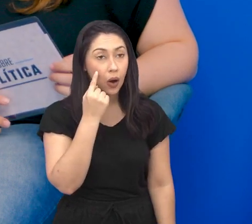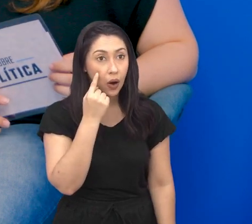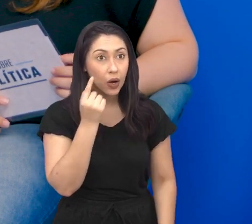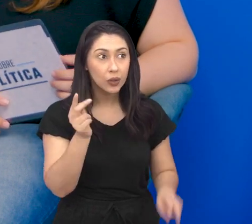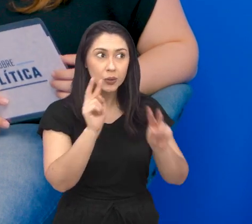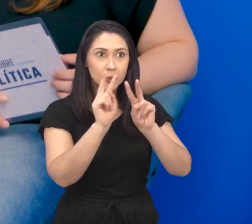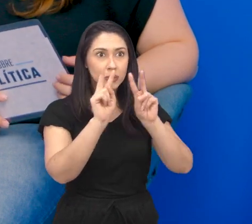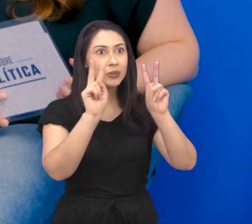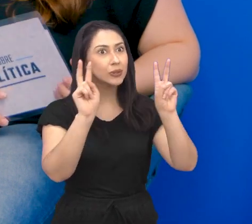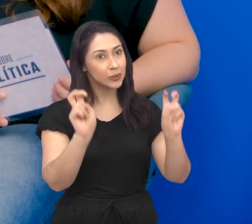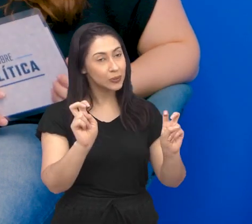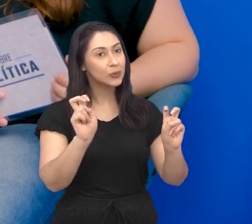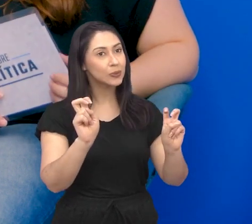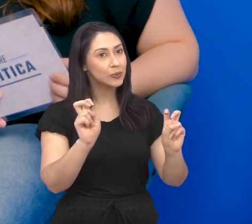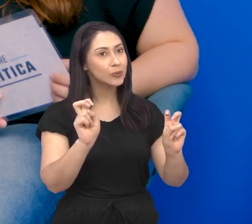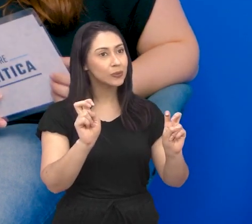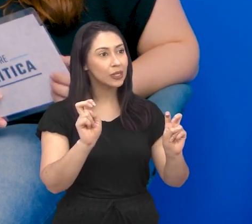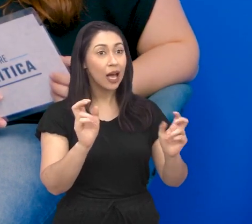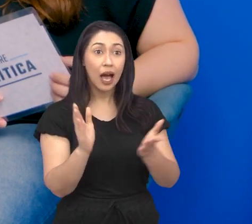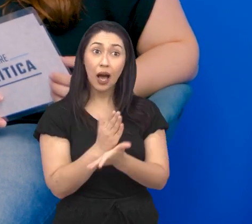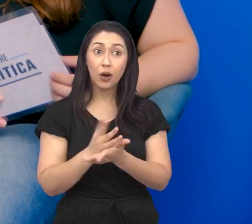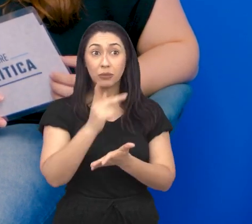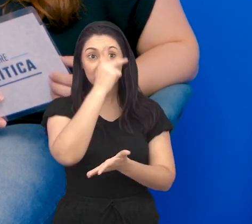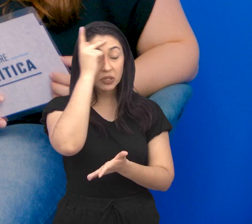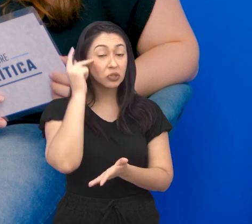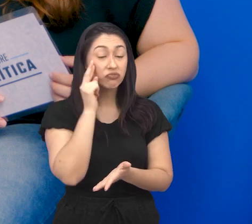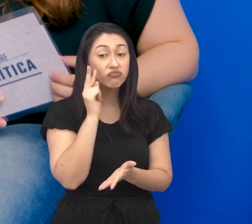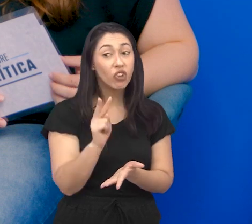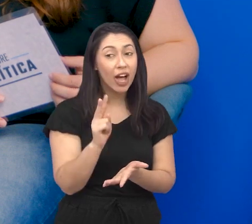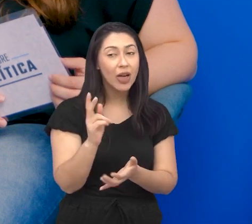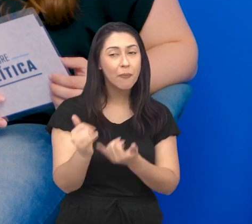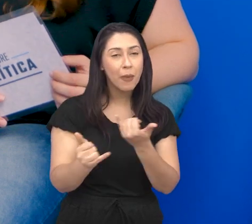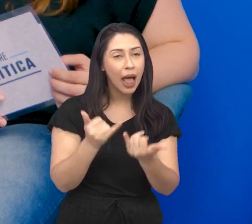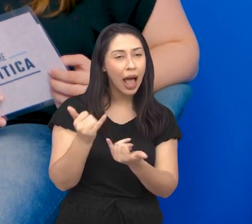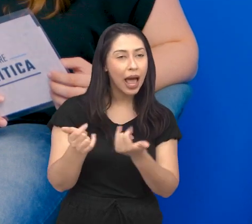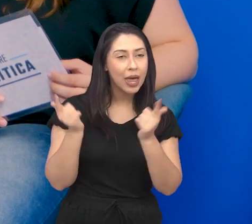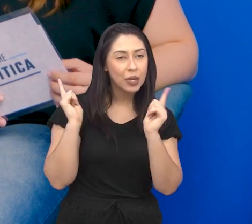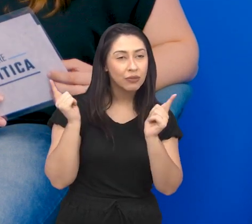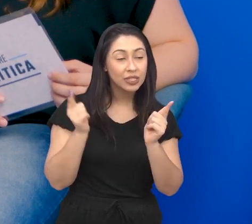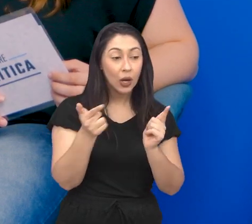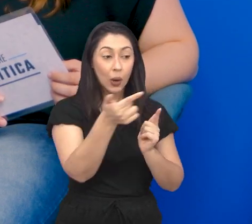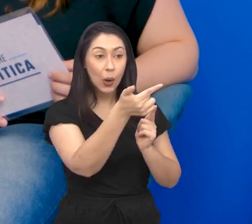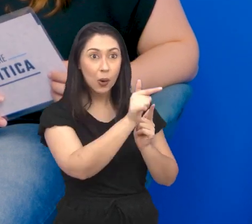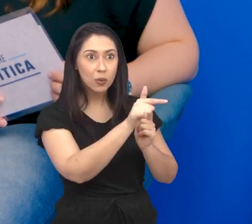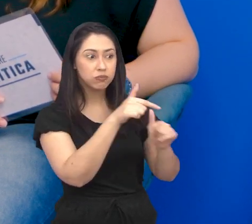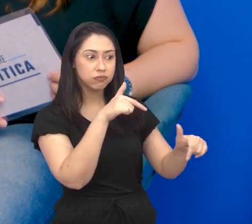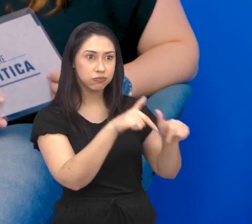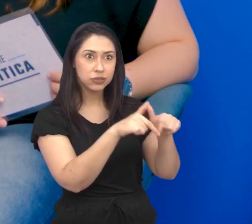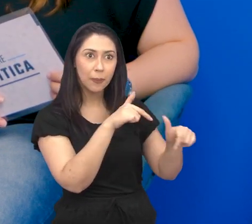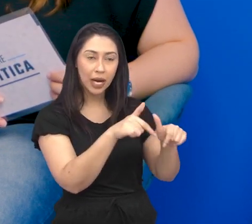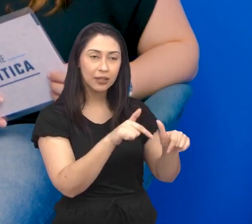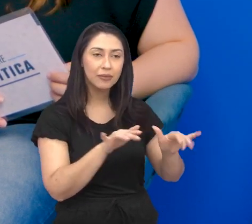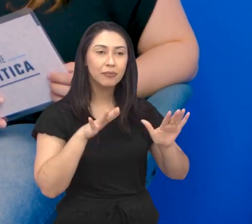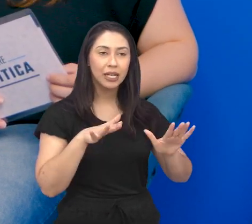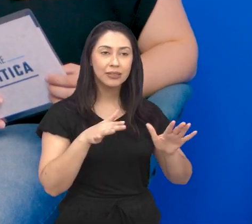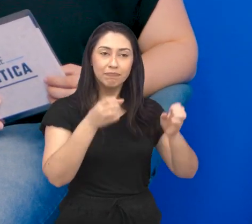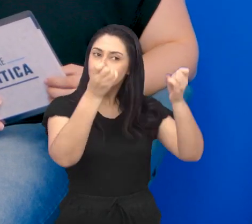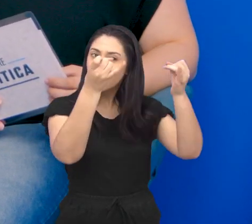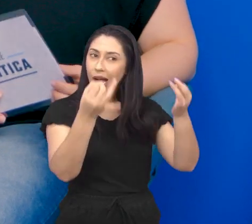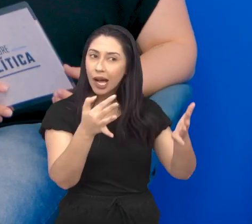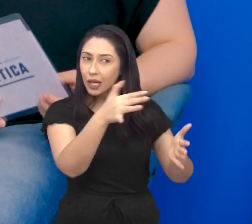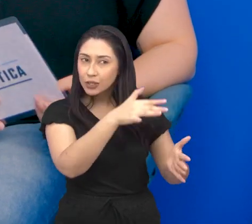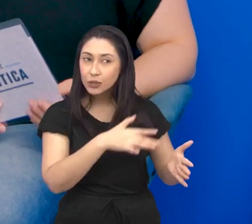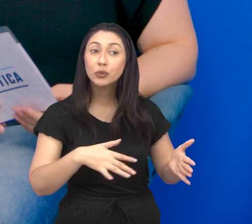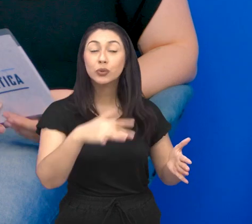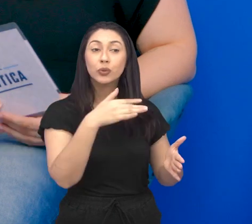esse é um tema que para muitas pessoas é um hobby e para outros um trabalho, né? E para falar de todas essas vertentes, a gente